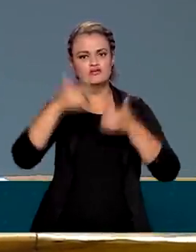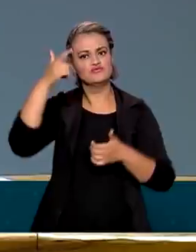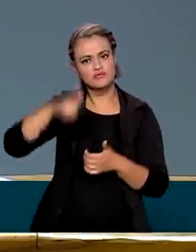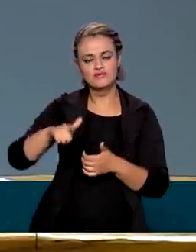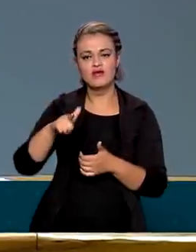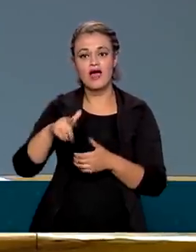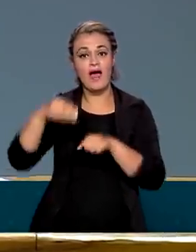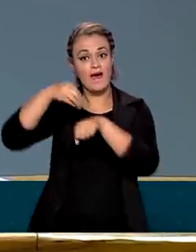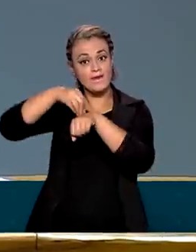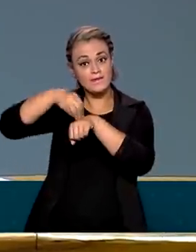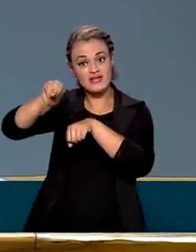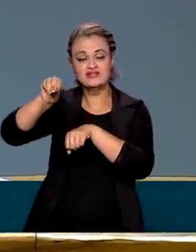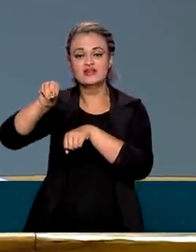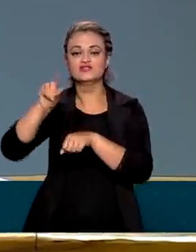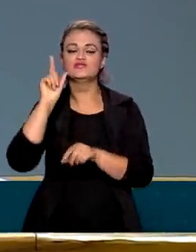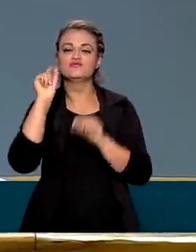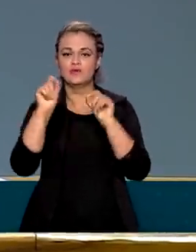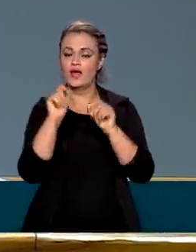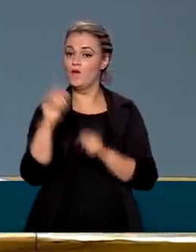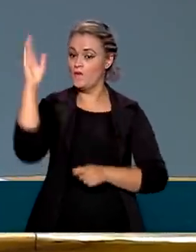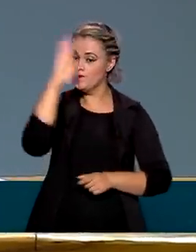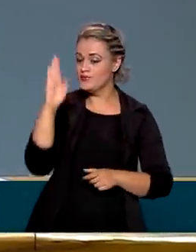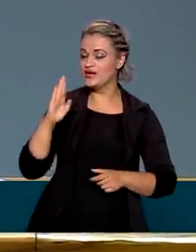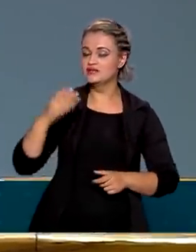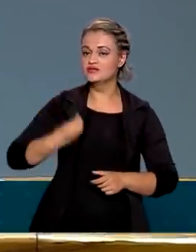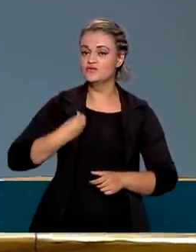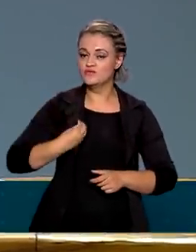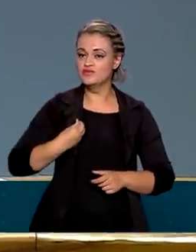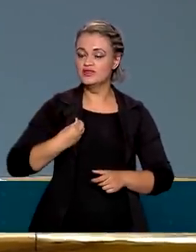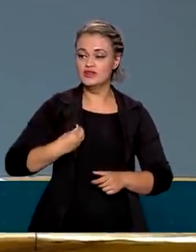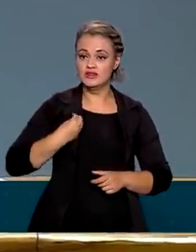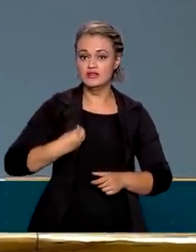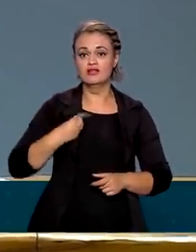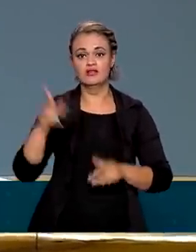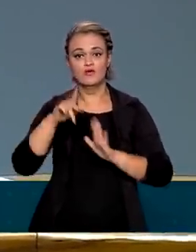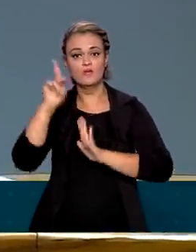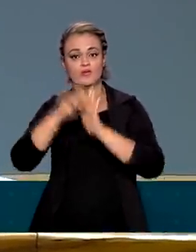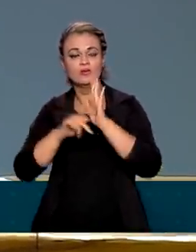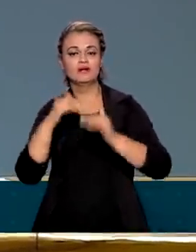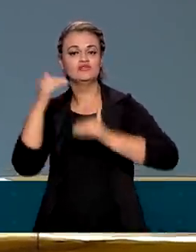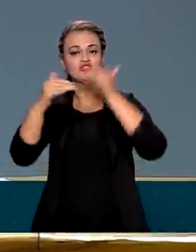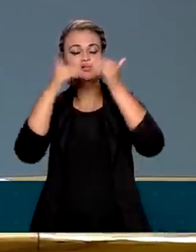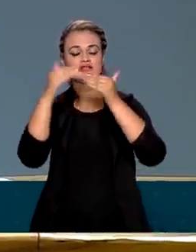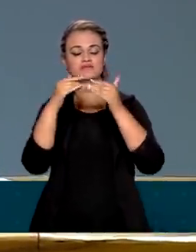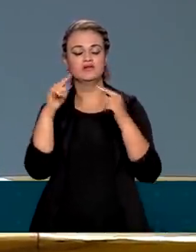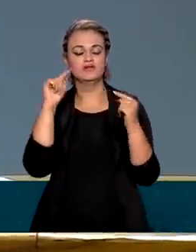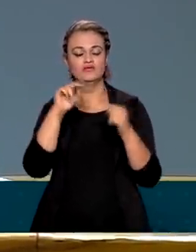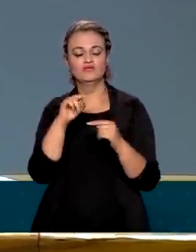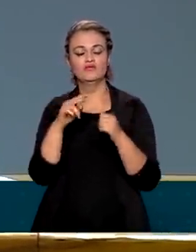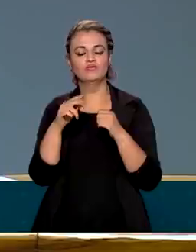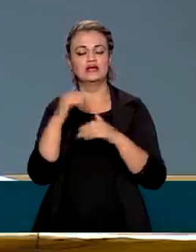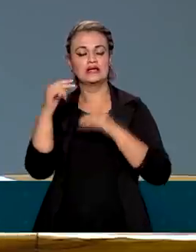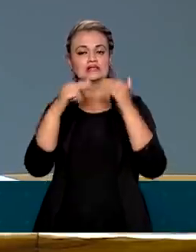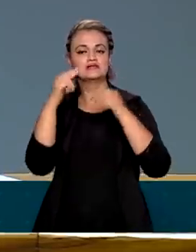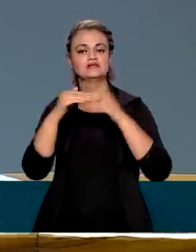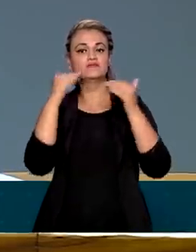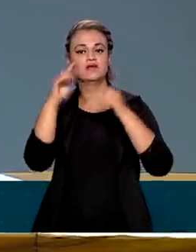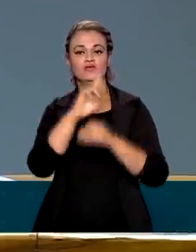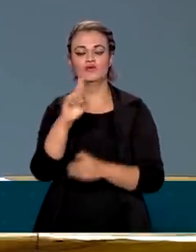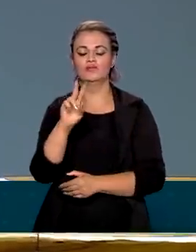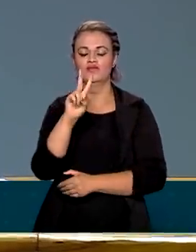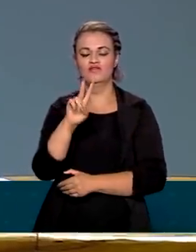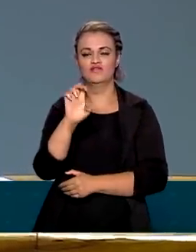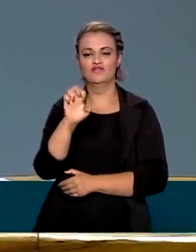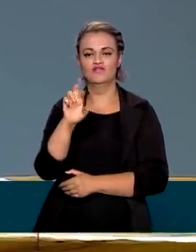A mensagem que foi lá é o seguinte, o Brasil vem aí com o programa de crescimento verde, o Brasil é uma potência